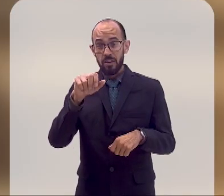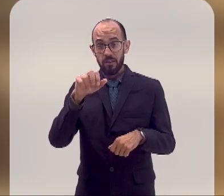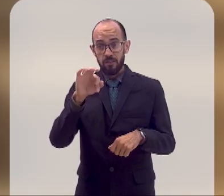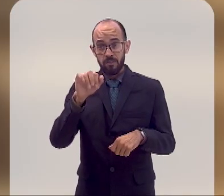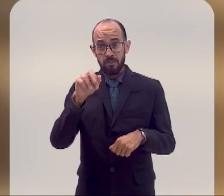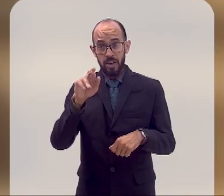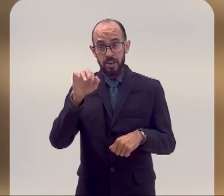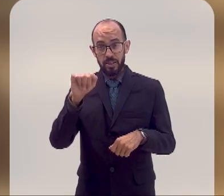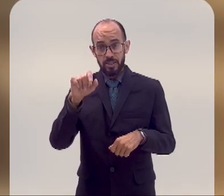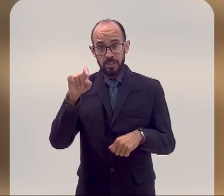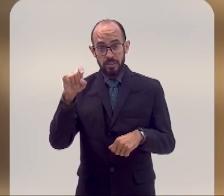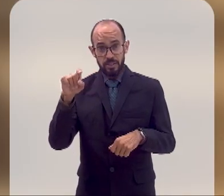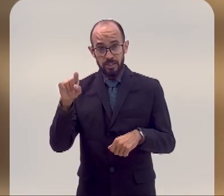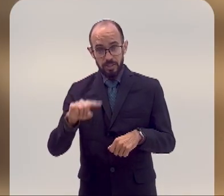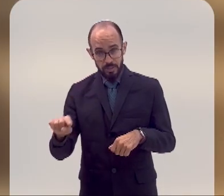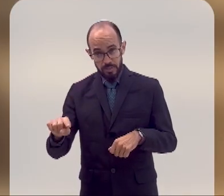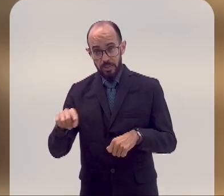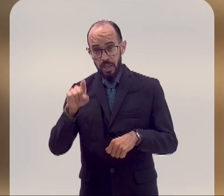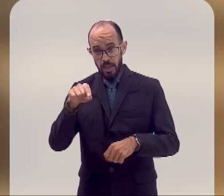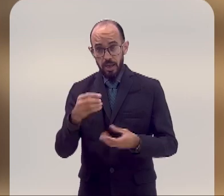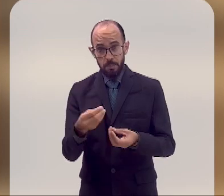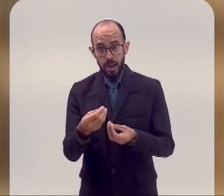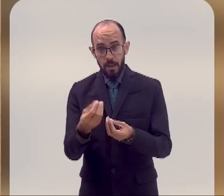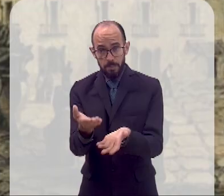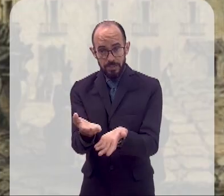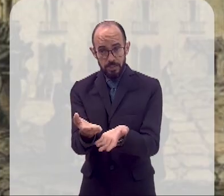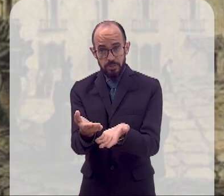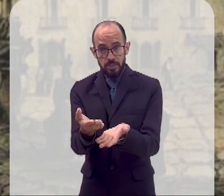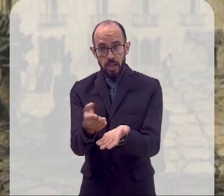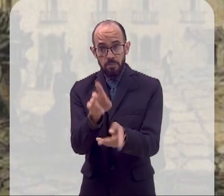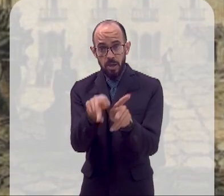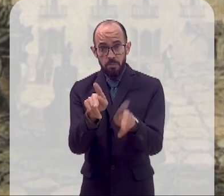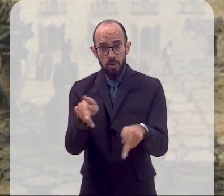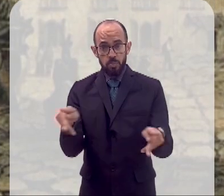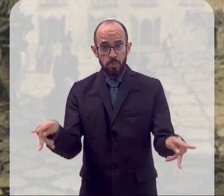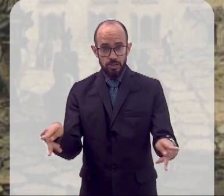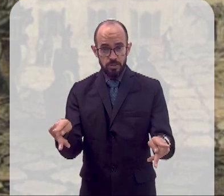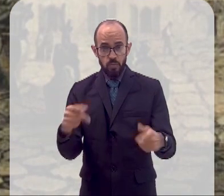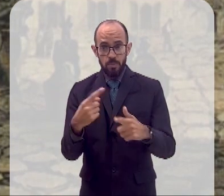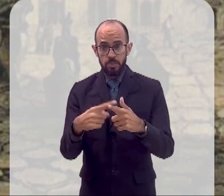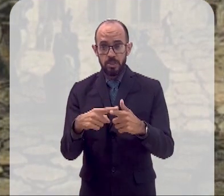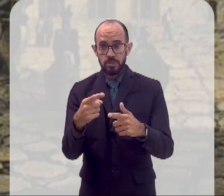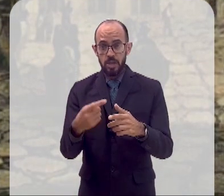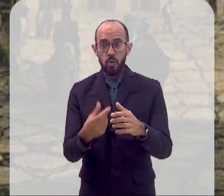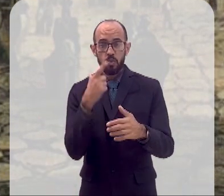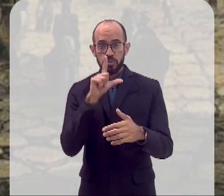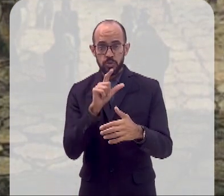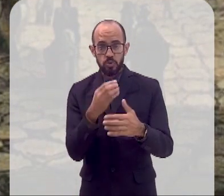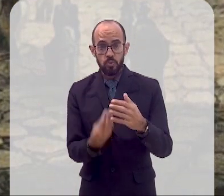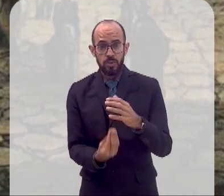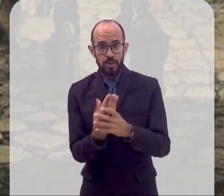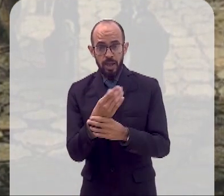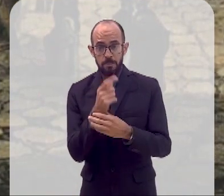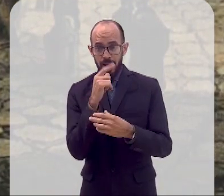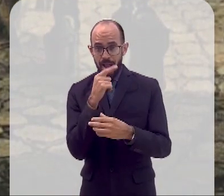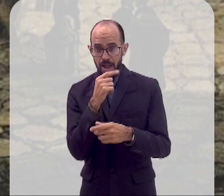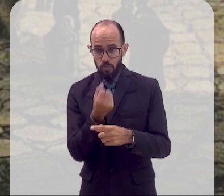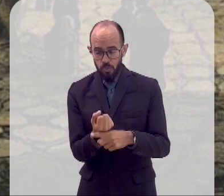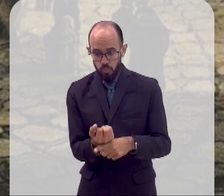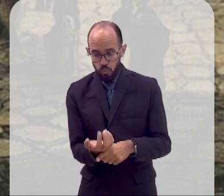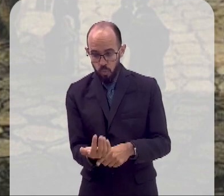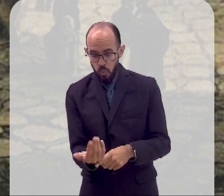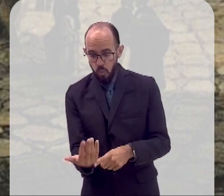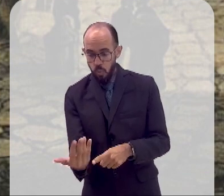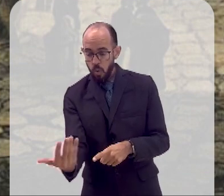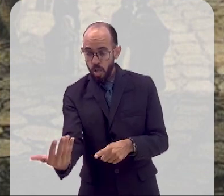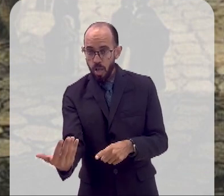população. Quando você tinha um chafariz, é porque você conseguiu criar um braço de água potável até esse